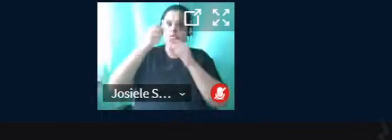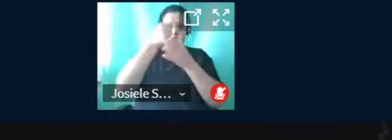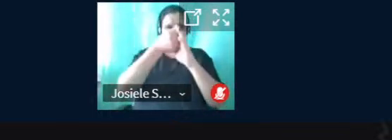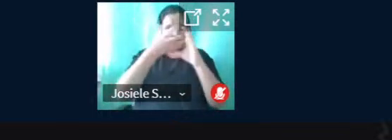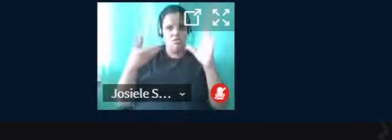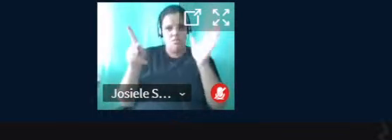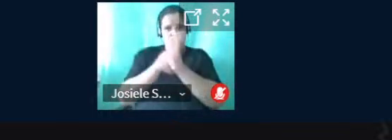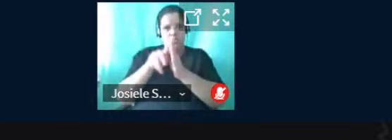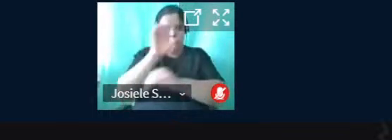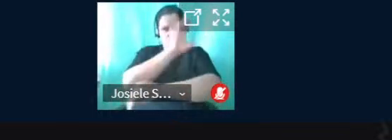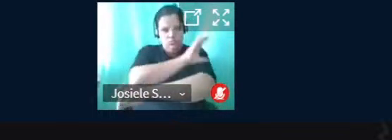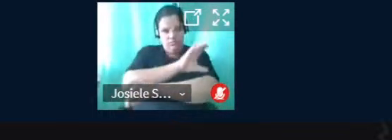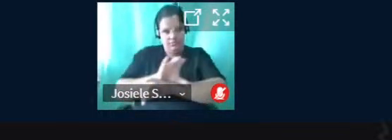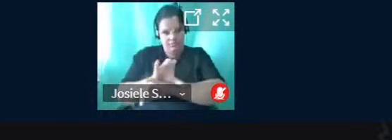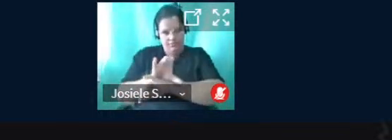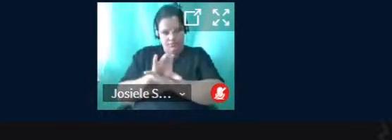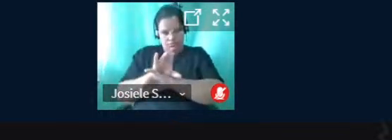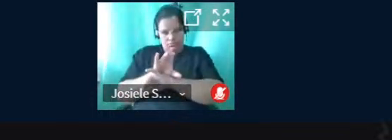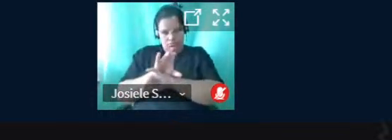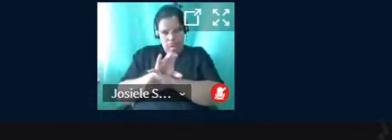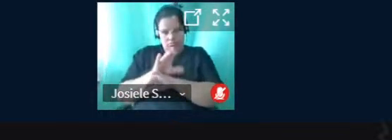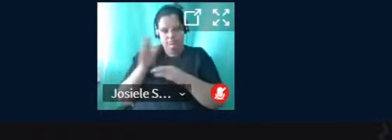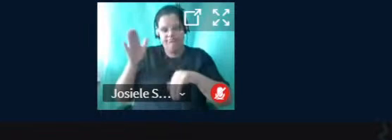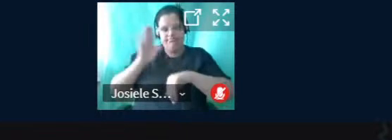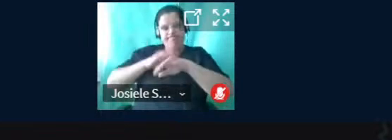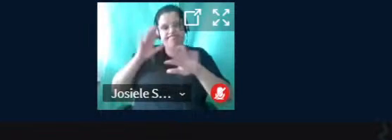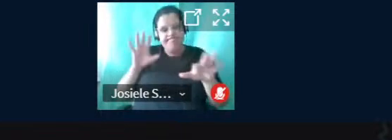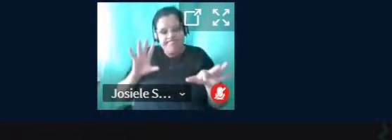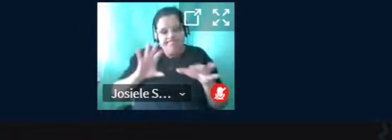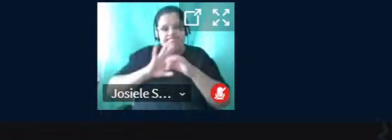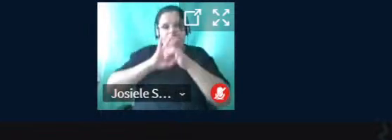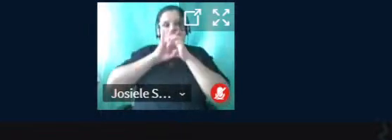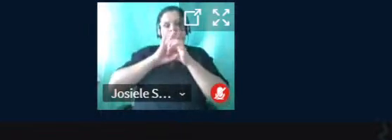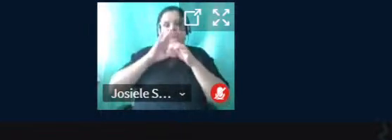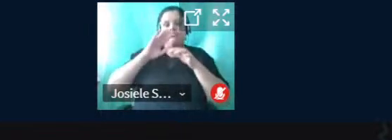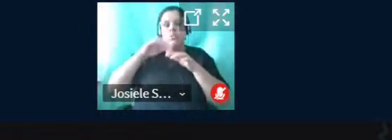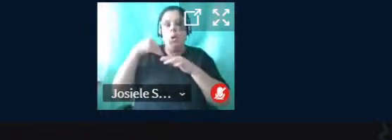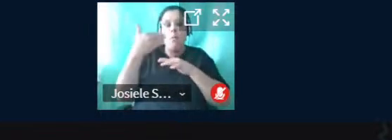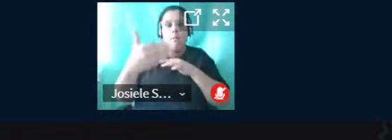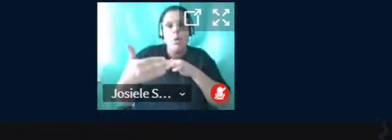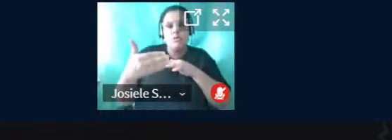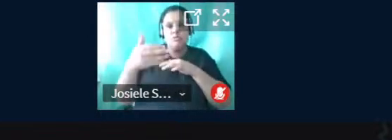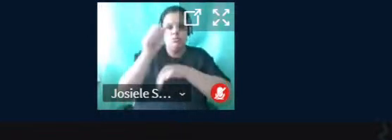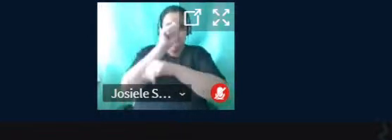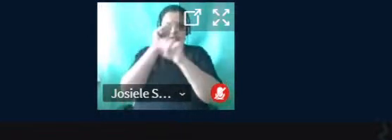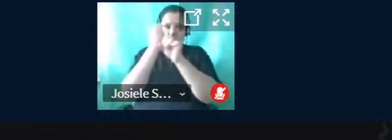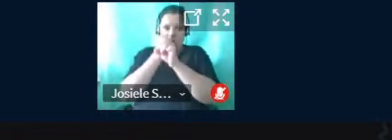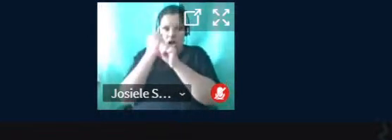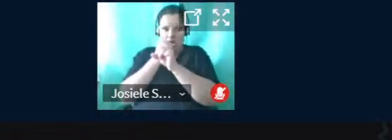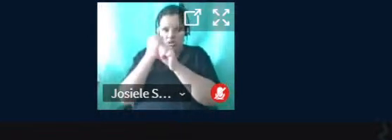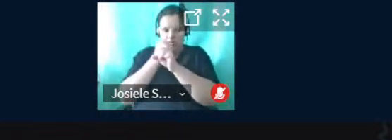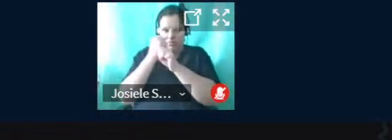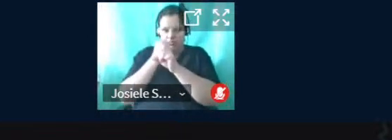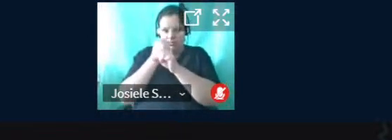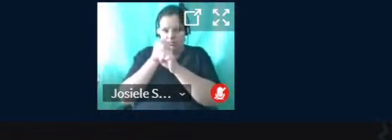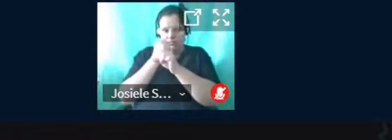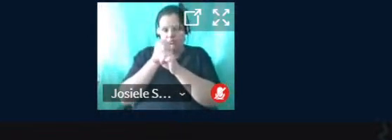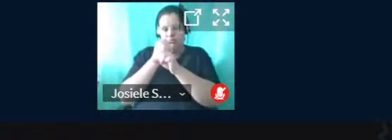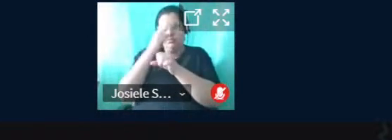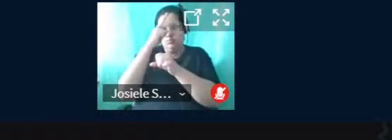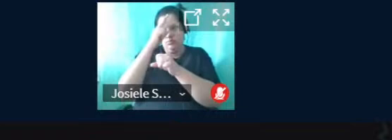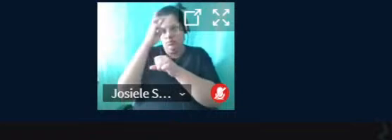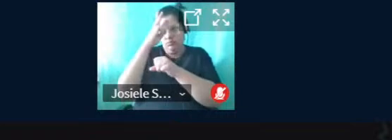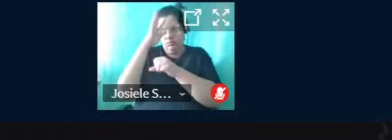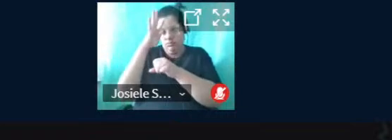aspectos do curso, eles ficam mais integrados aos próximos anos, às matérias que nós vemos segundo, terceiro e quarto.